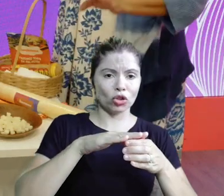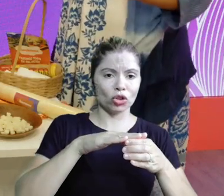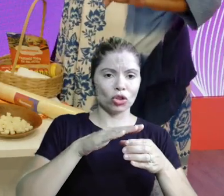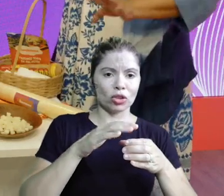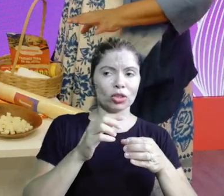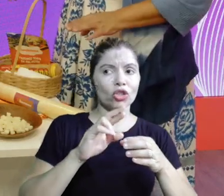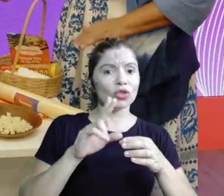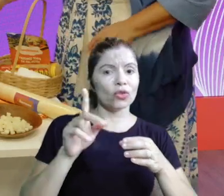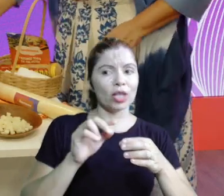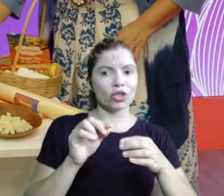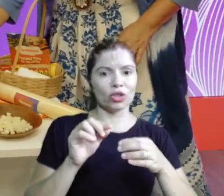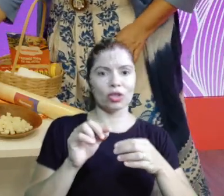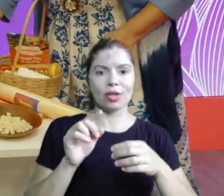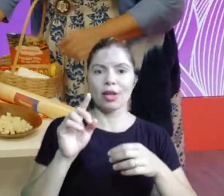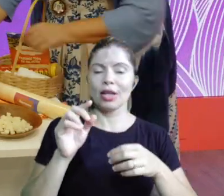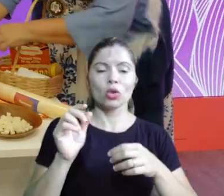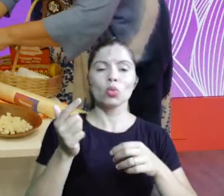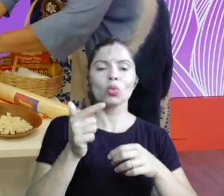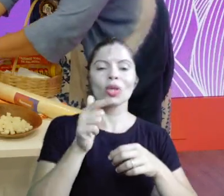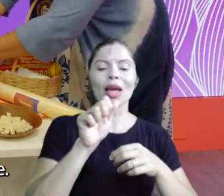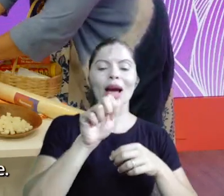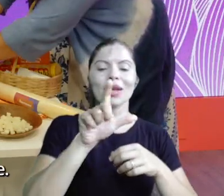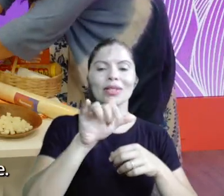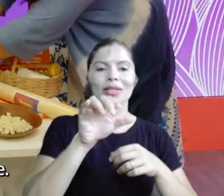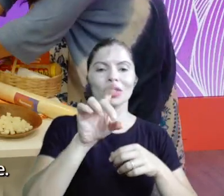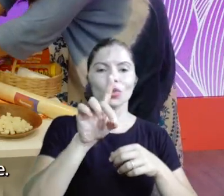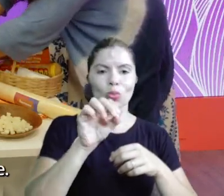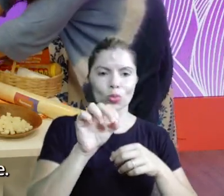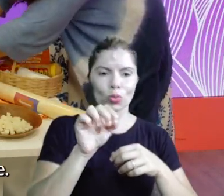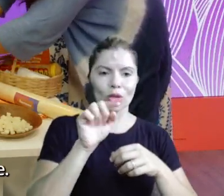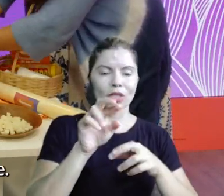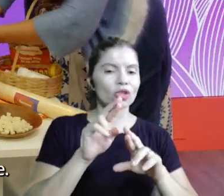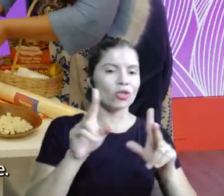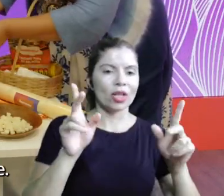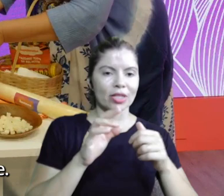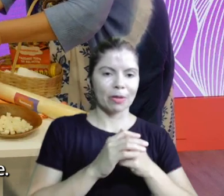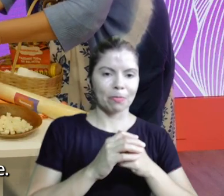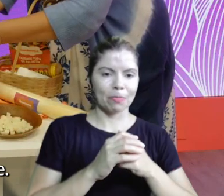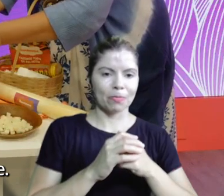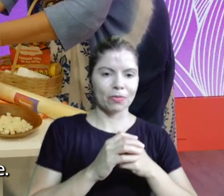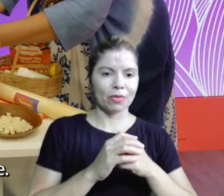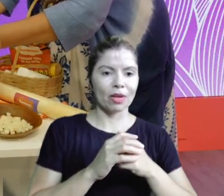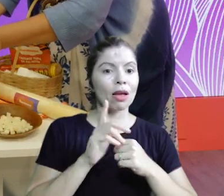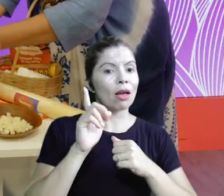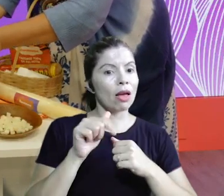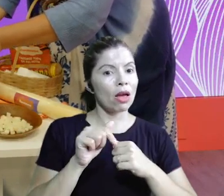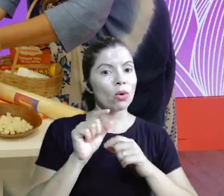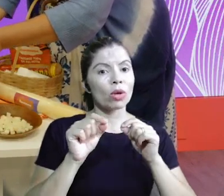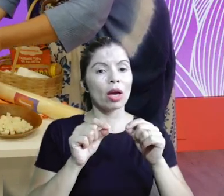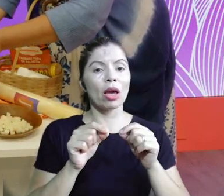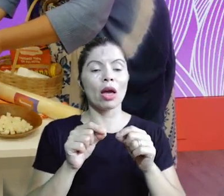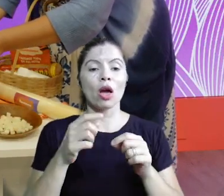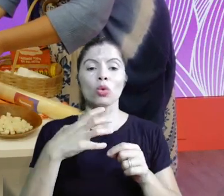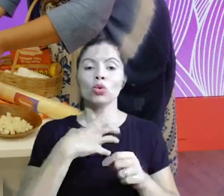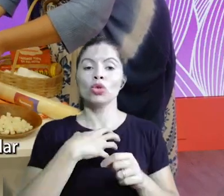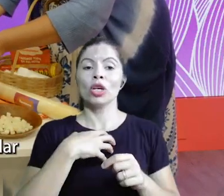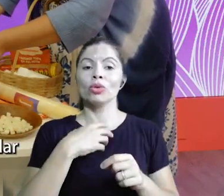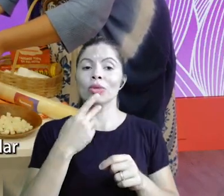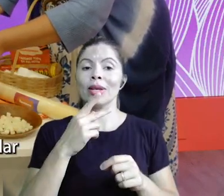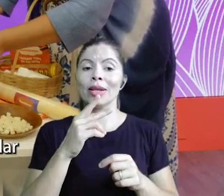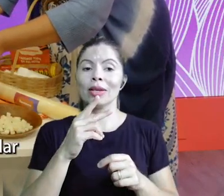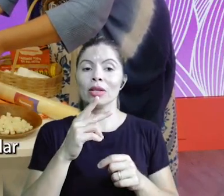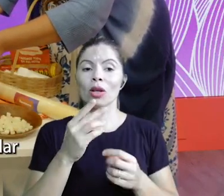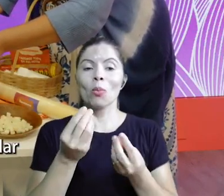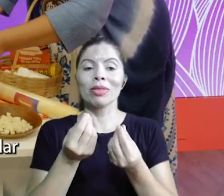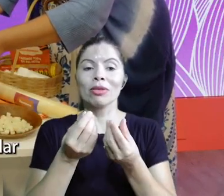pote ele não tem ácido não tem nada E aí esse é um outro tipo de palmito doce Qual que é a diferença? A diferença é a